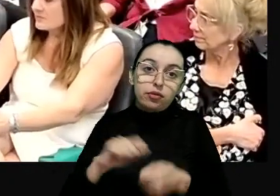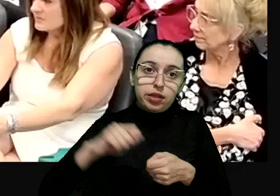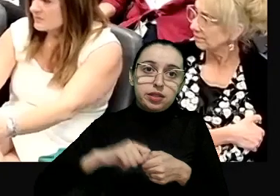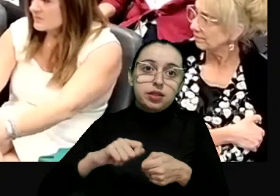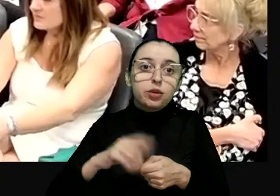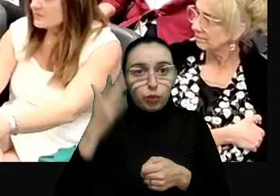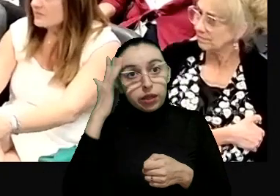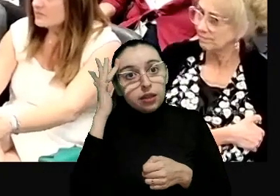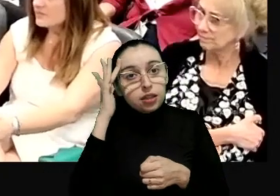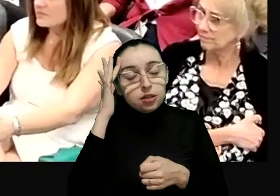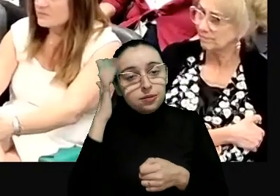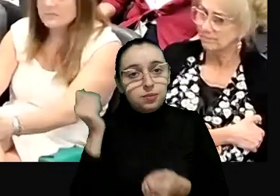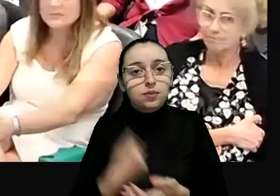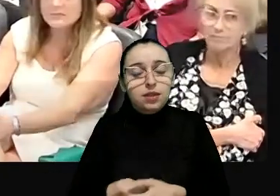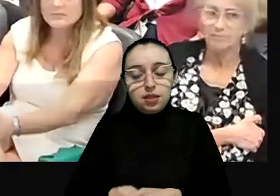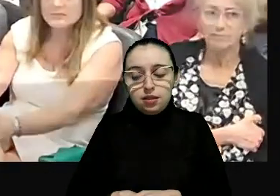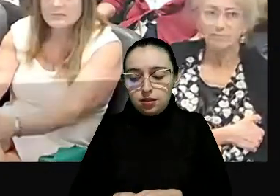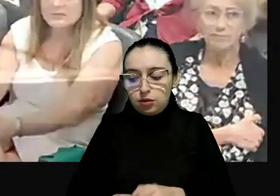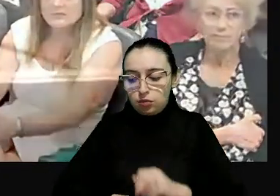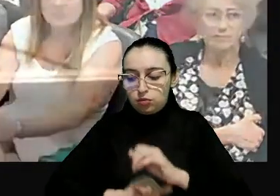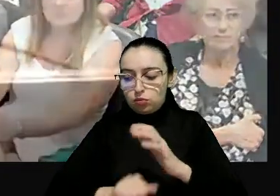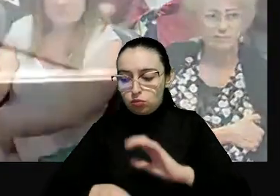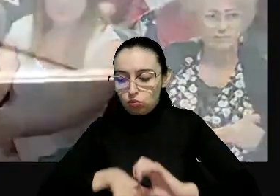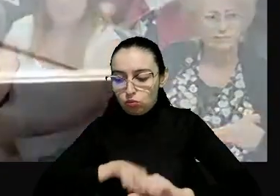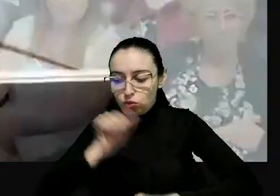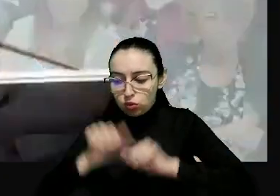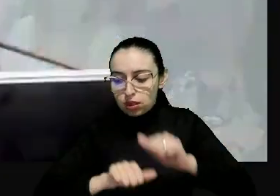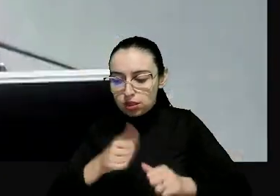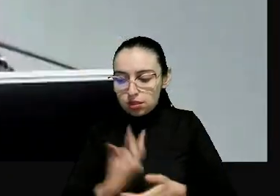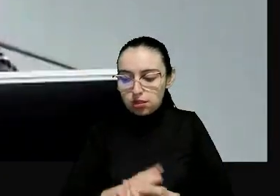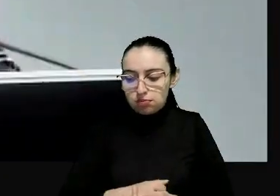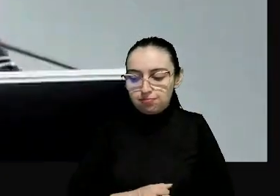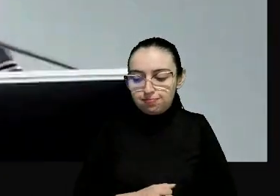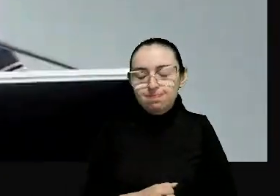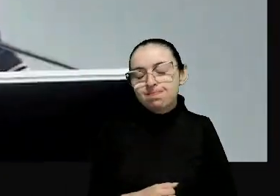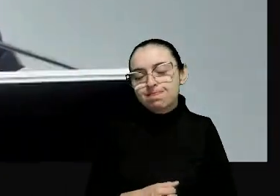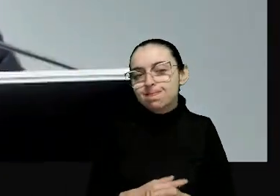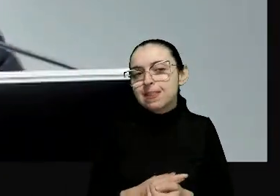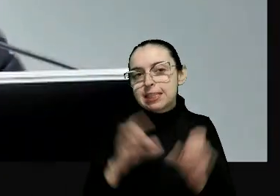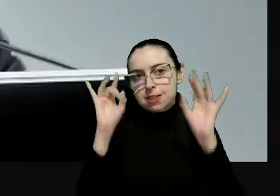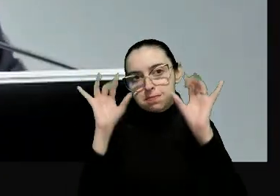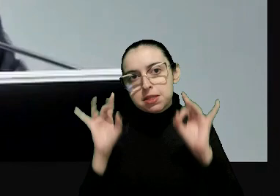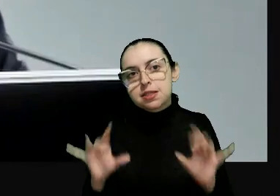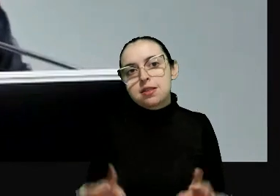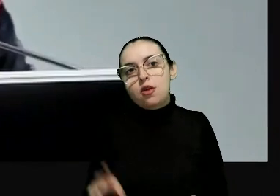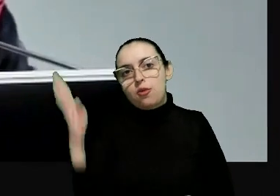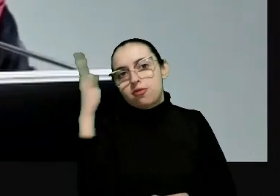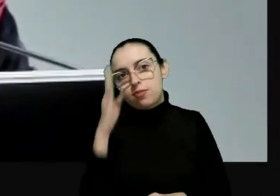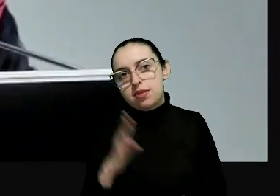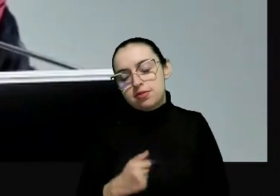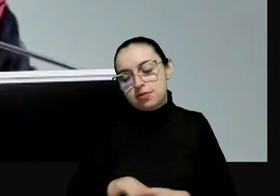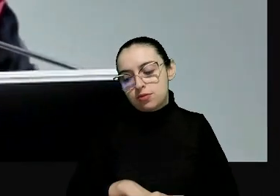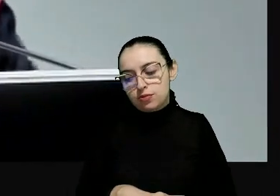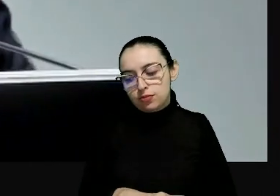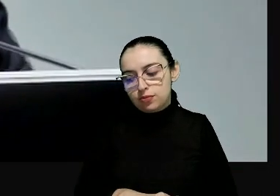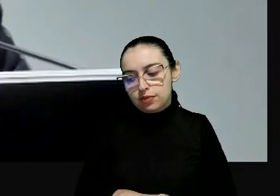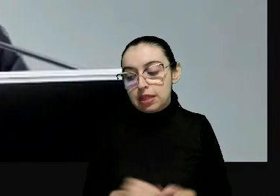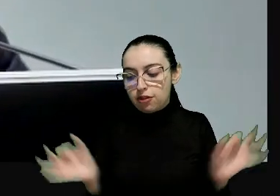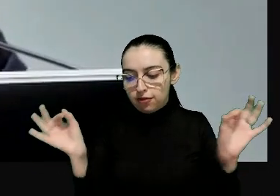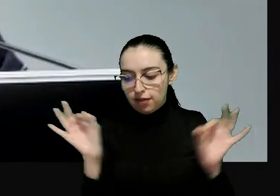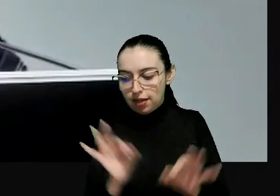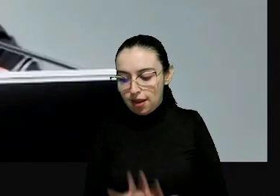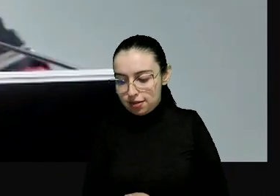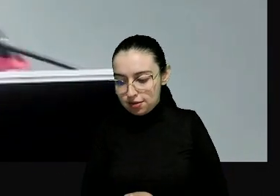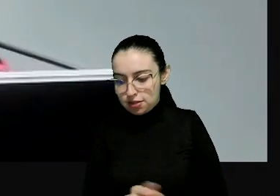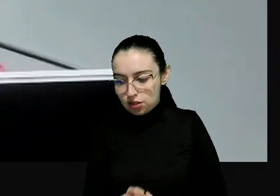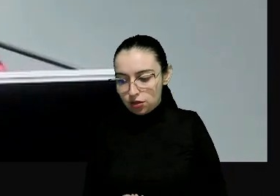também, eu creio, que o Instituto da Reparação Integral também tem sido encampado pelo Brasil. E